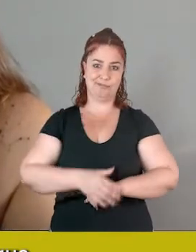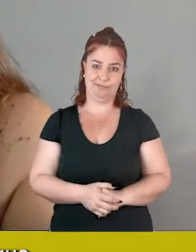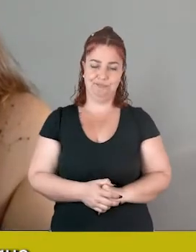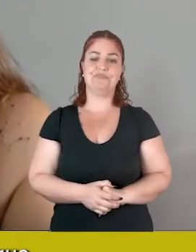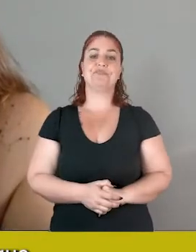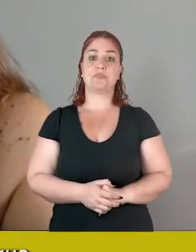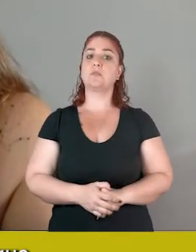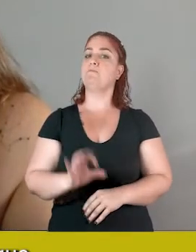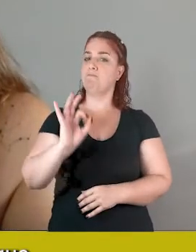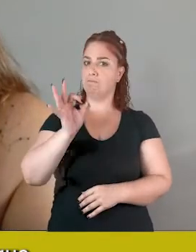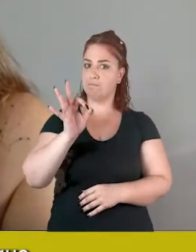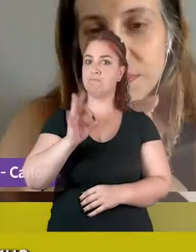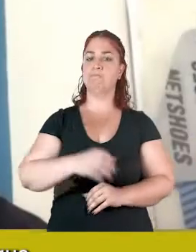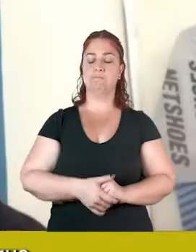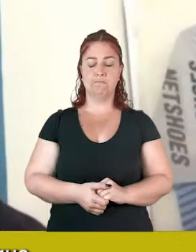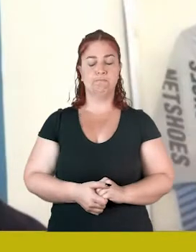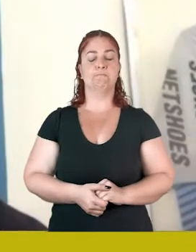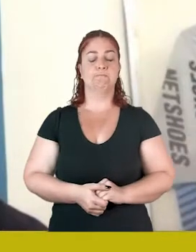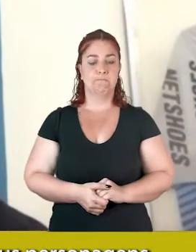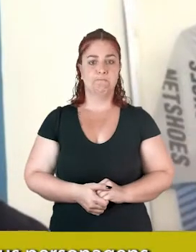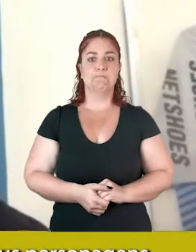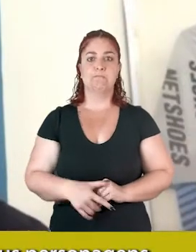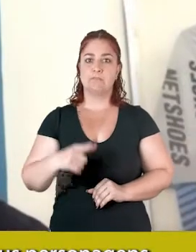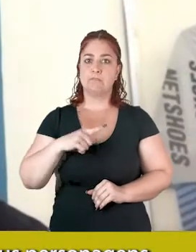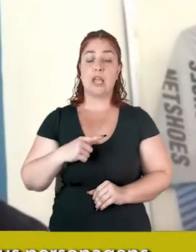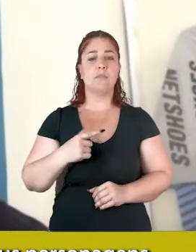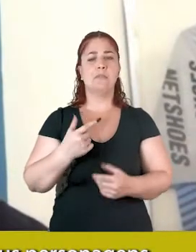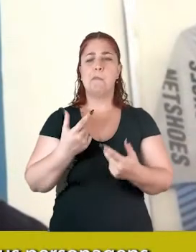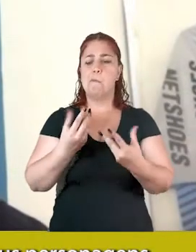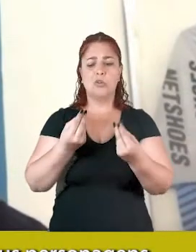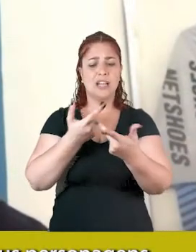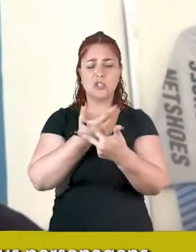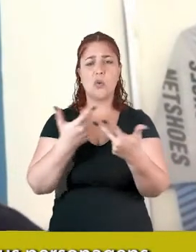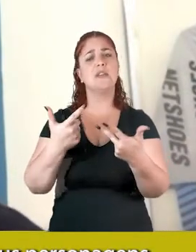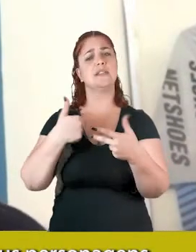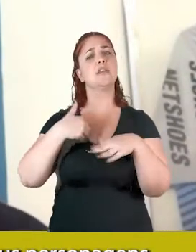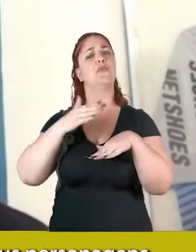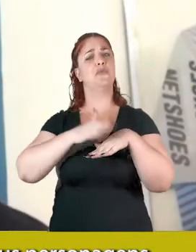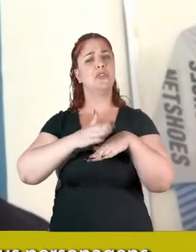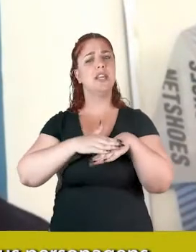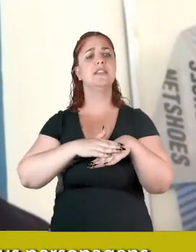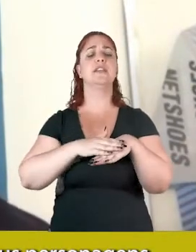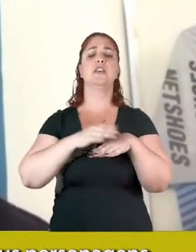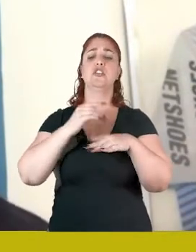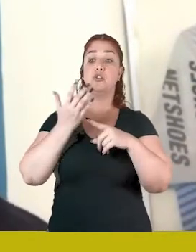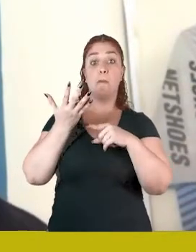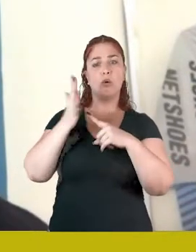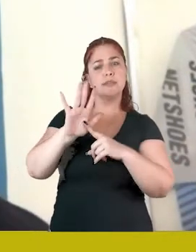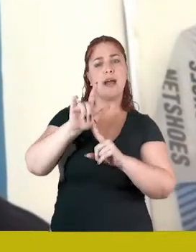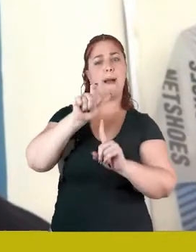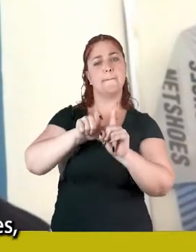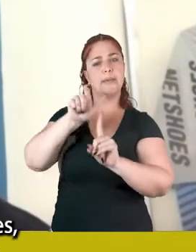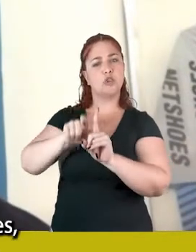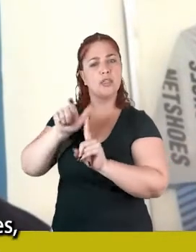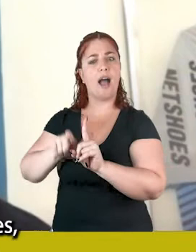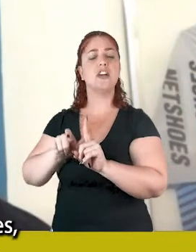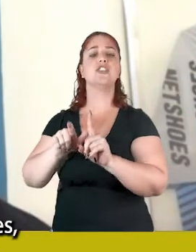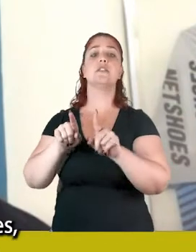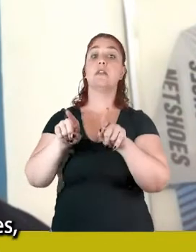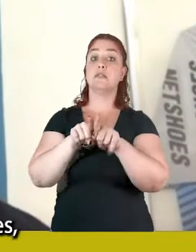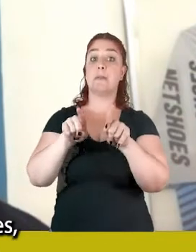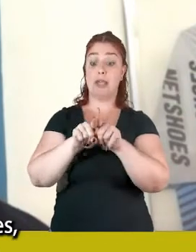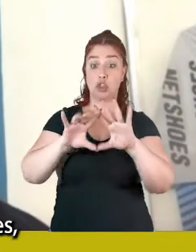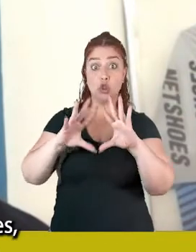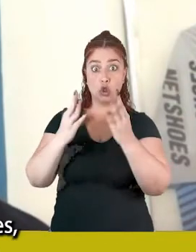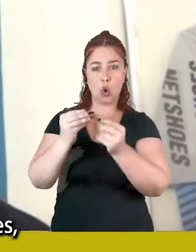A única coisa que eu fiz questão de ligar os meus personagens é que todos